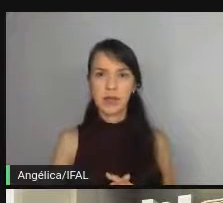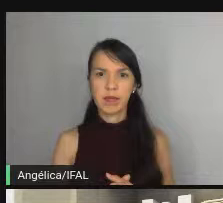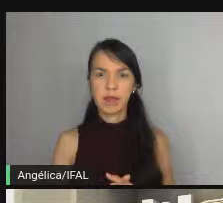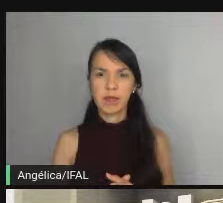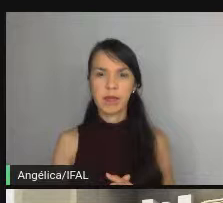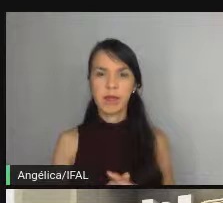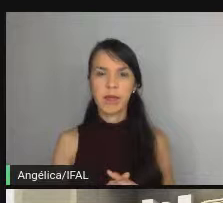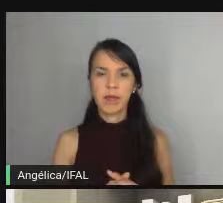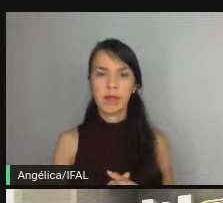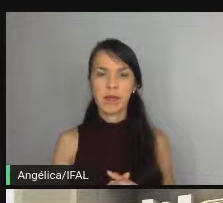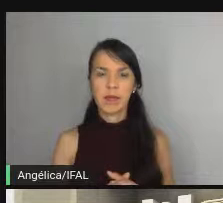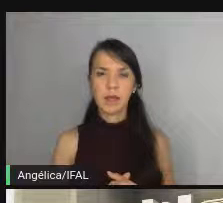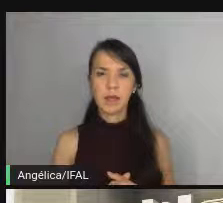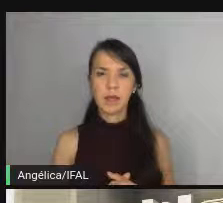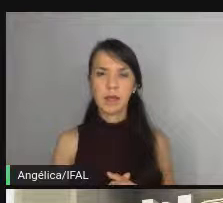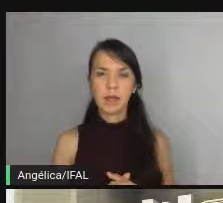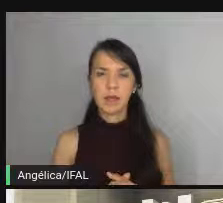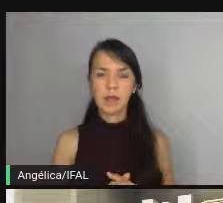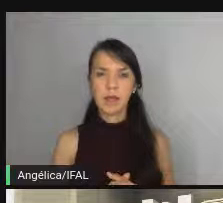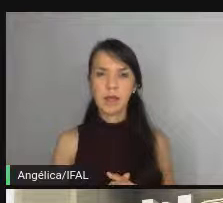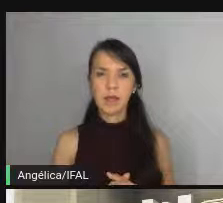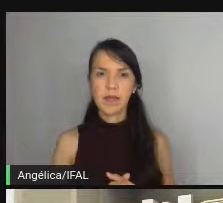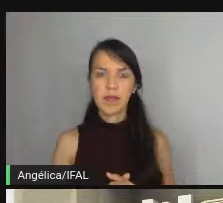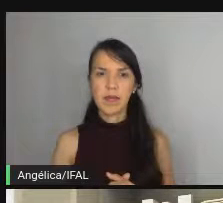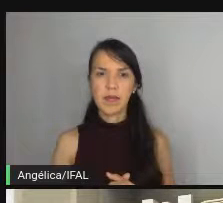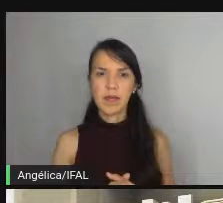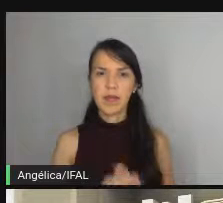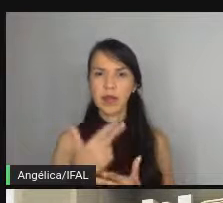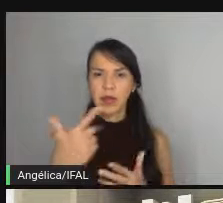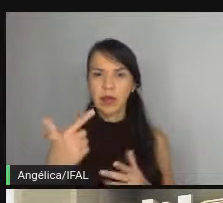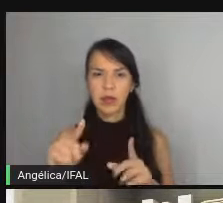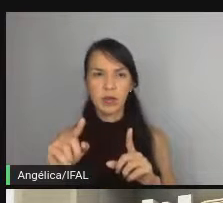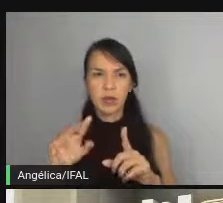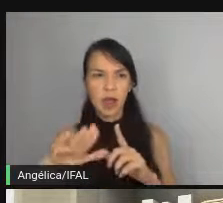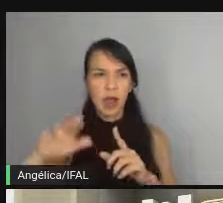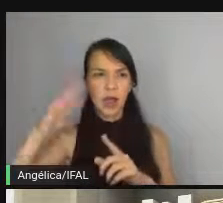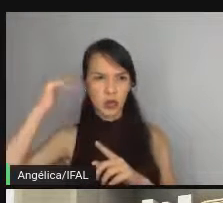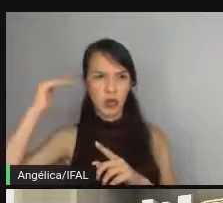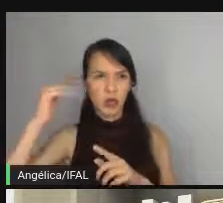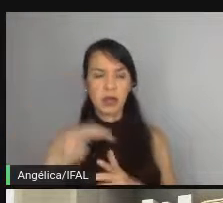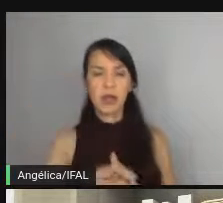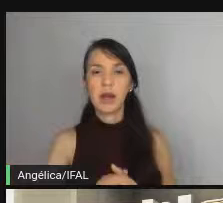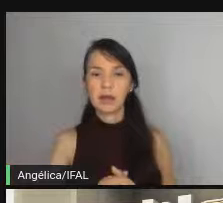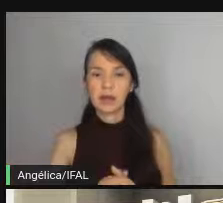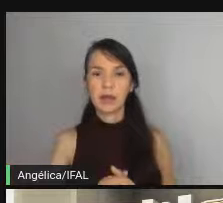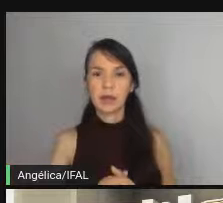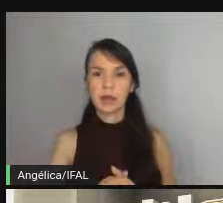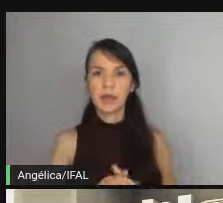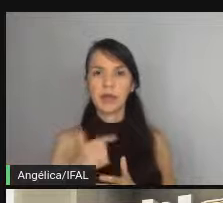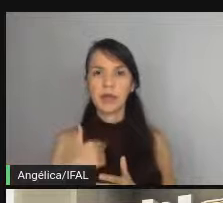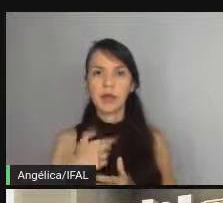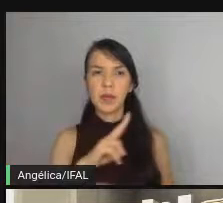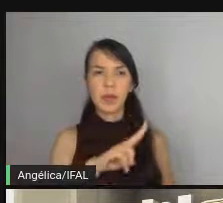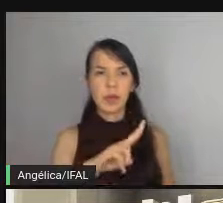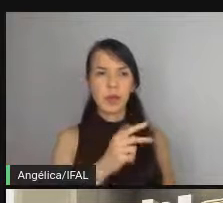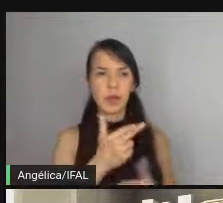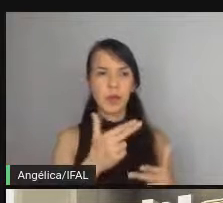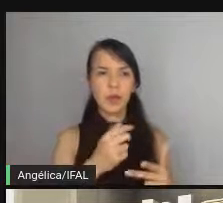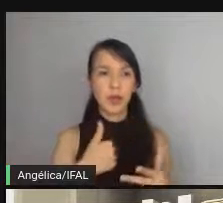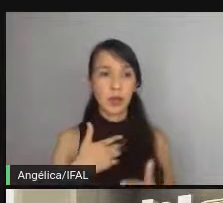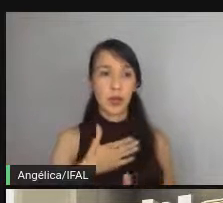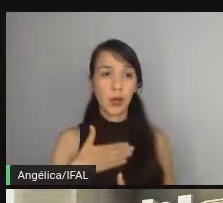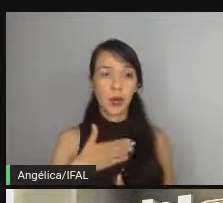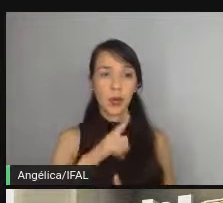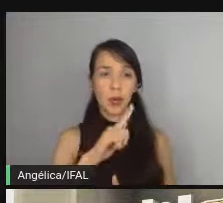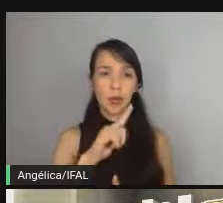retorna são vários casos de sucesso né então vamos usar uma coisa que eu eu gosto em